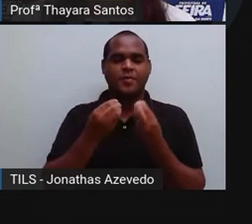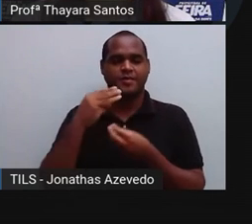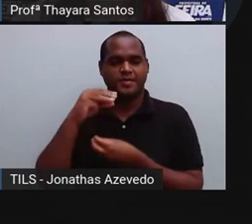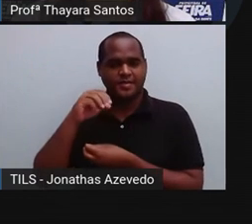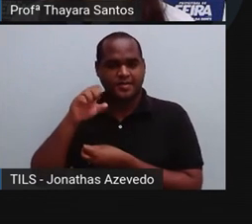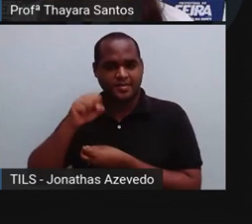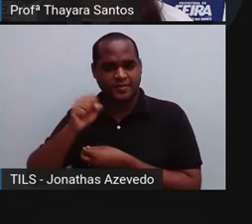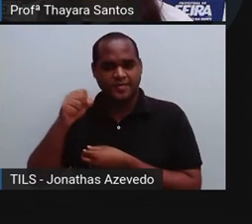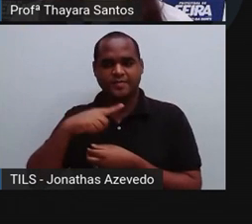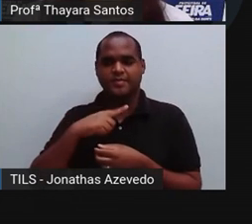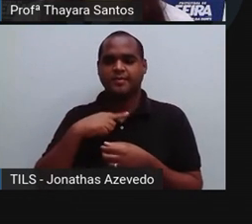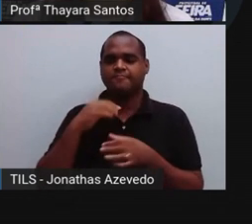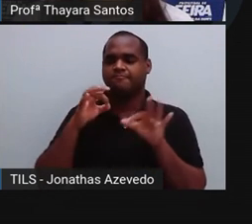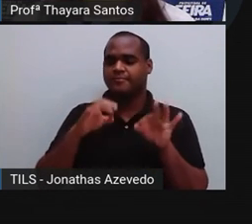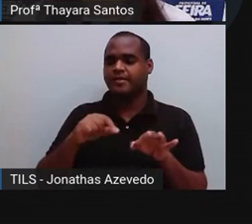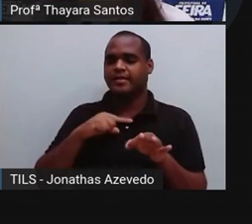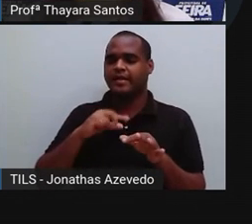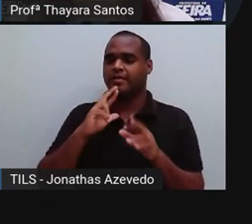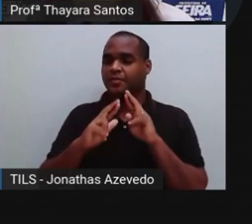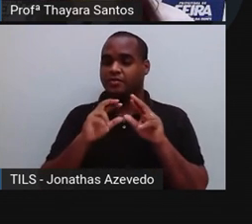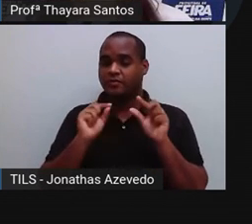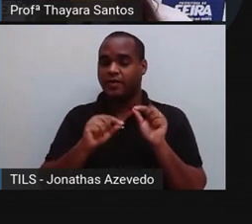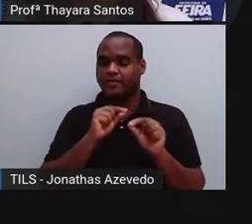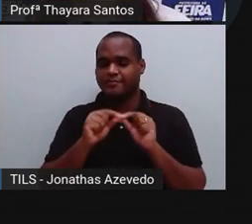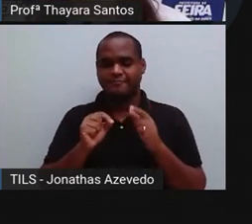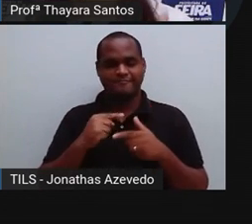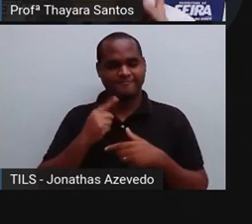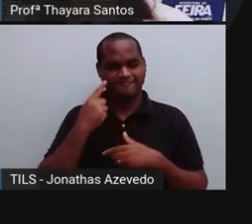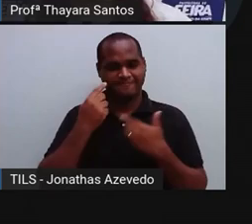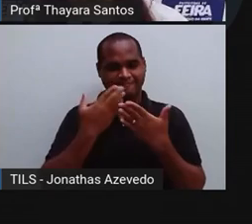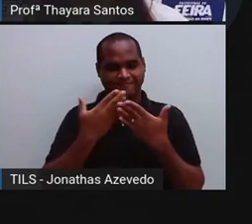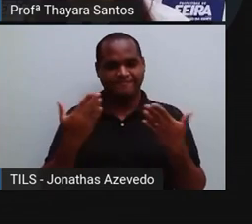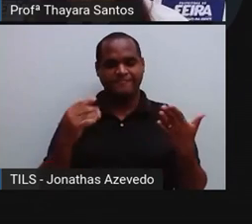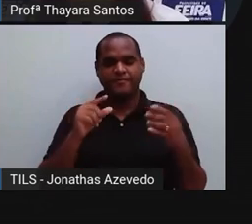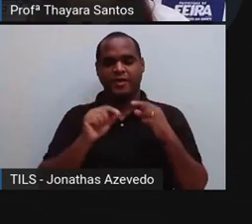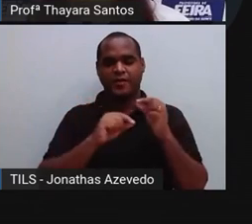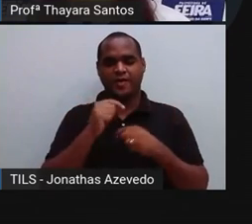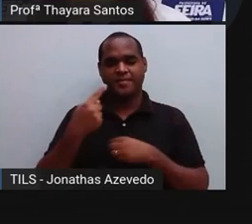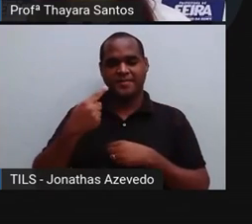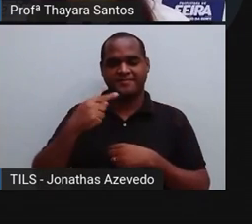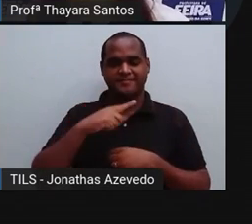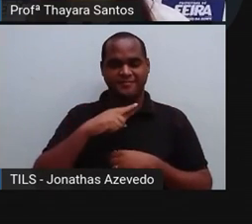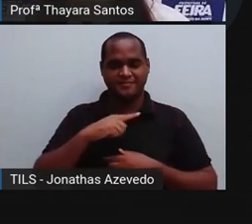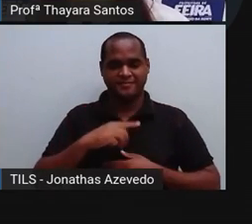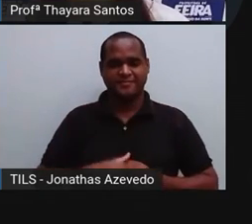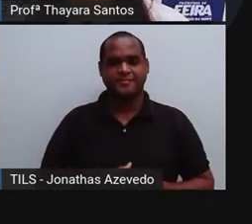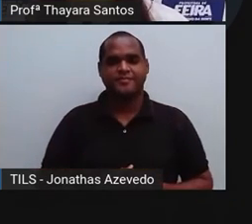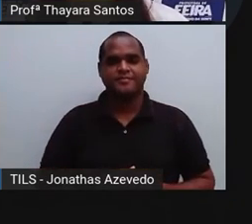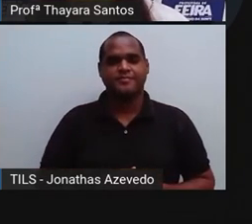segundos para acertar aquela resposta ali. Vou colocar só para vocês verem a primeira questão. Vamos lá.